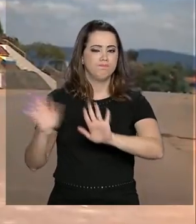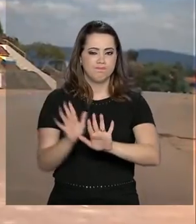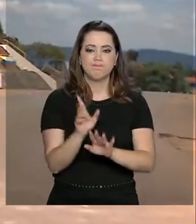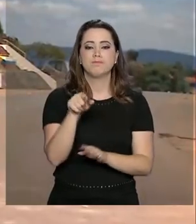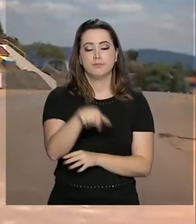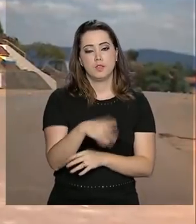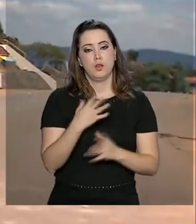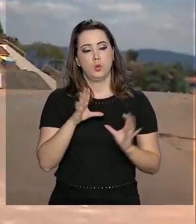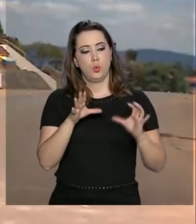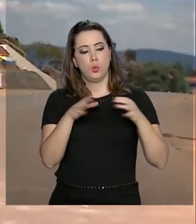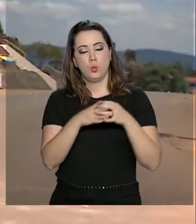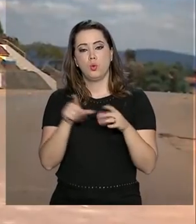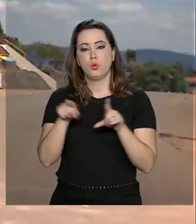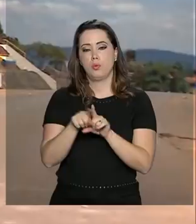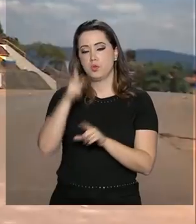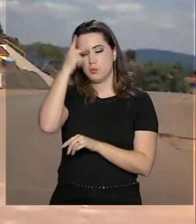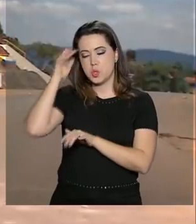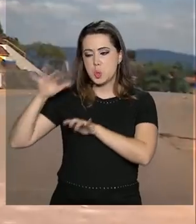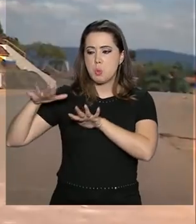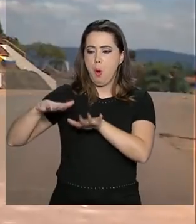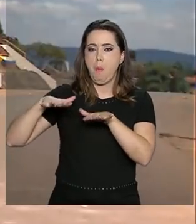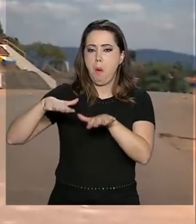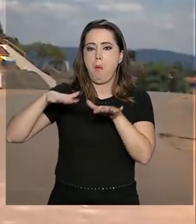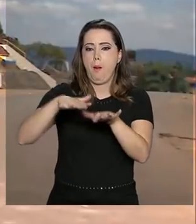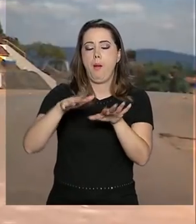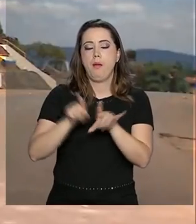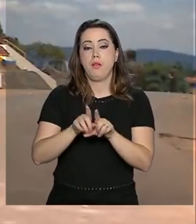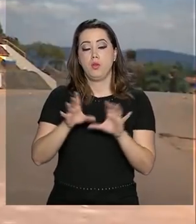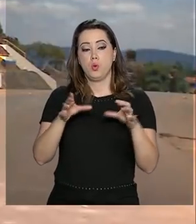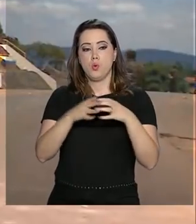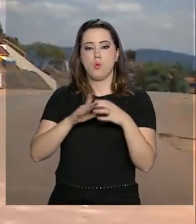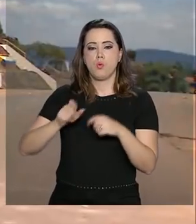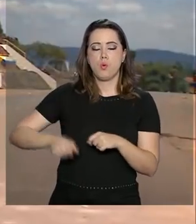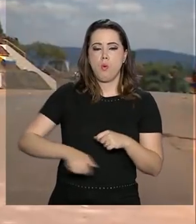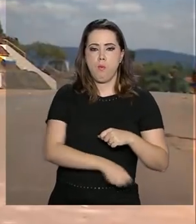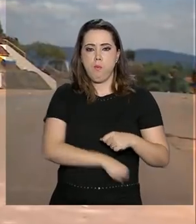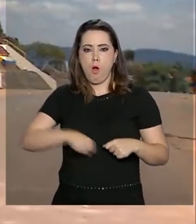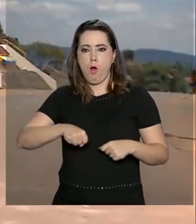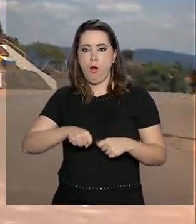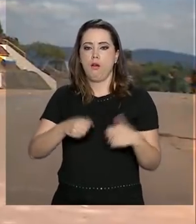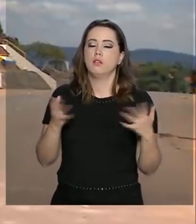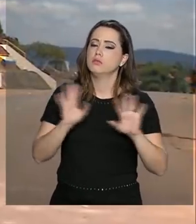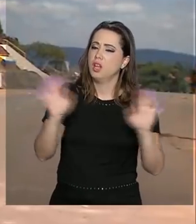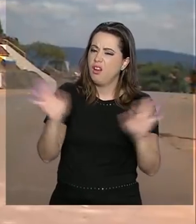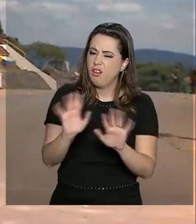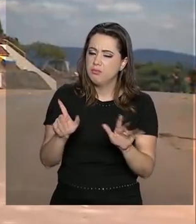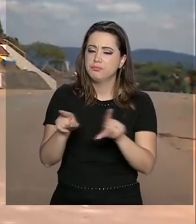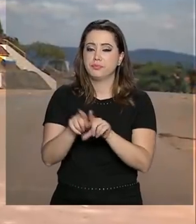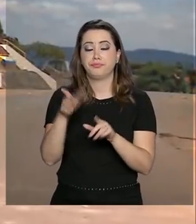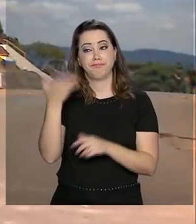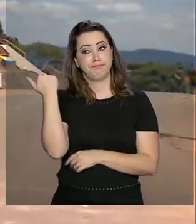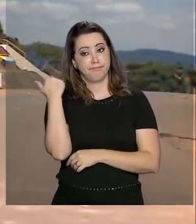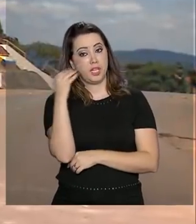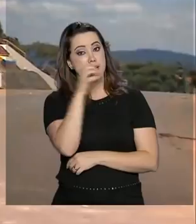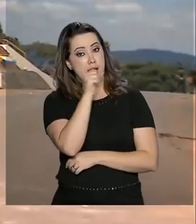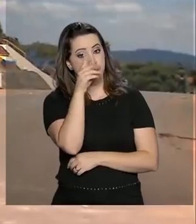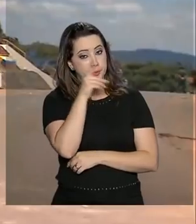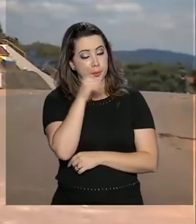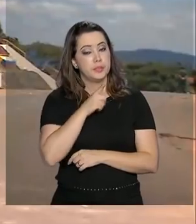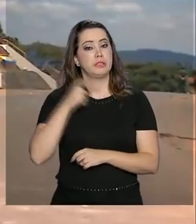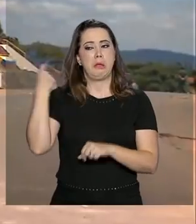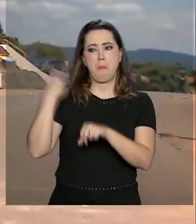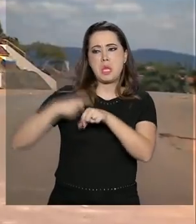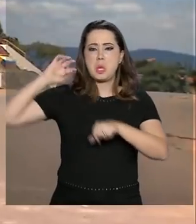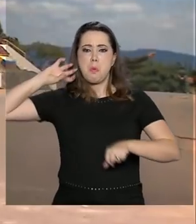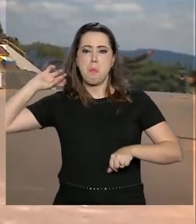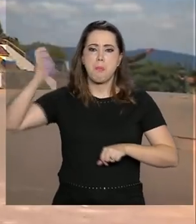Guarda Nacional Bolivariana. Situação bem diferente do último final de semana, quando foram usados pedras e bombas de gás